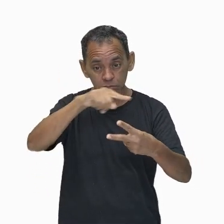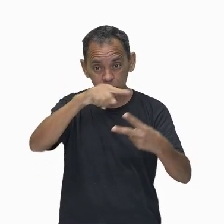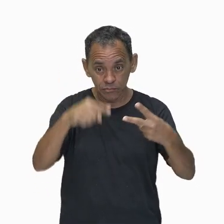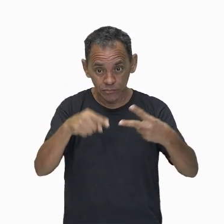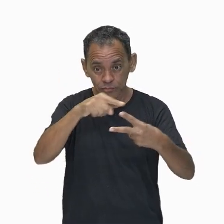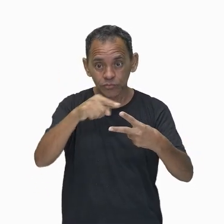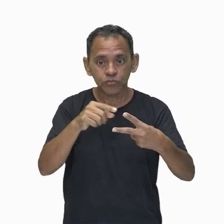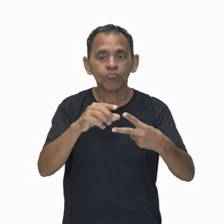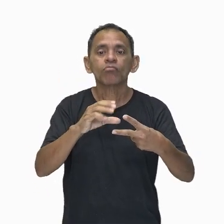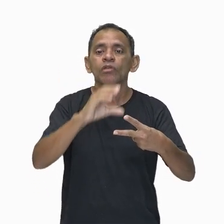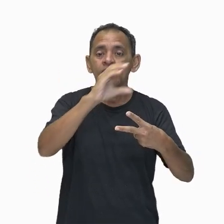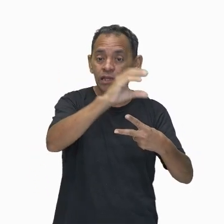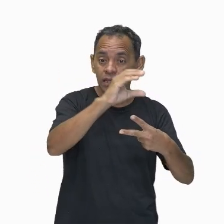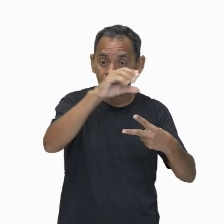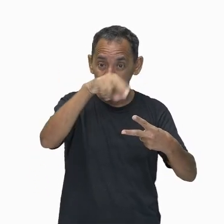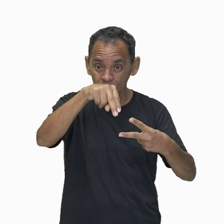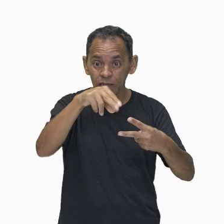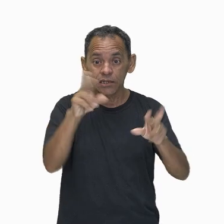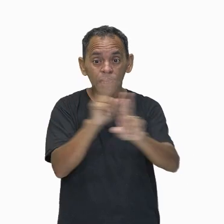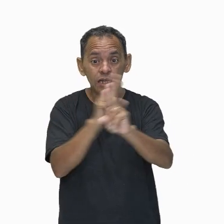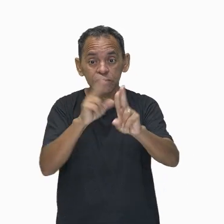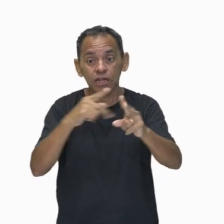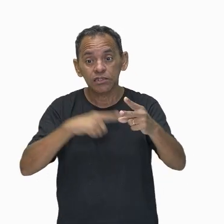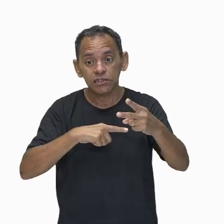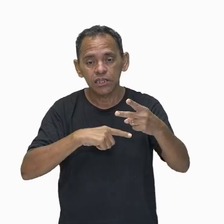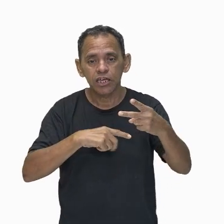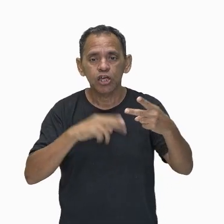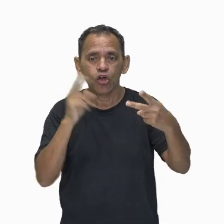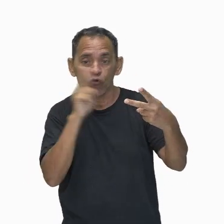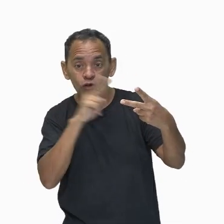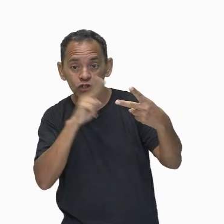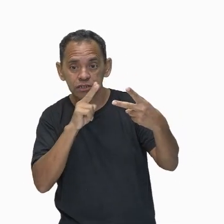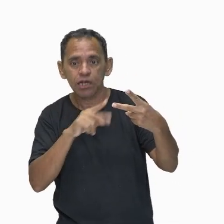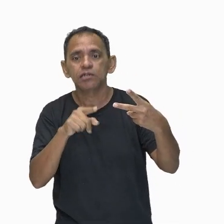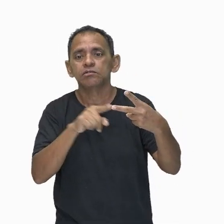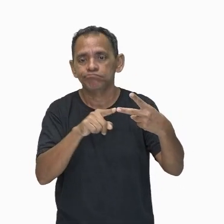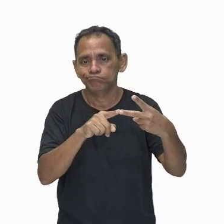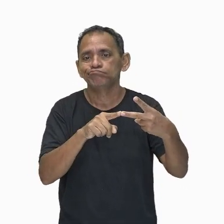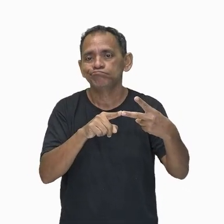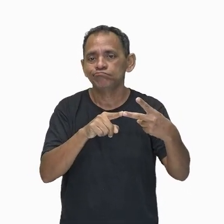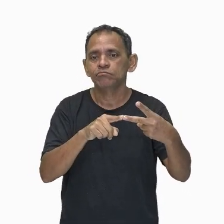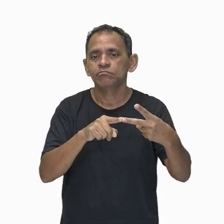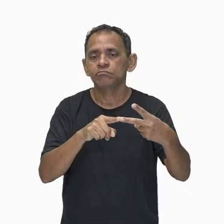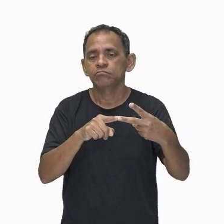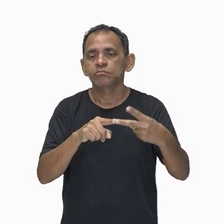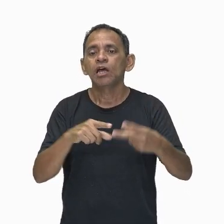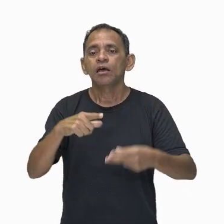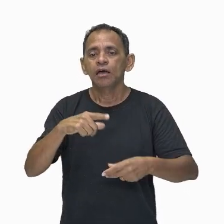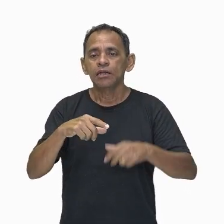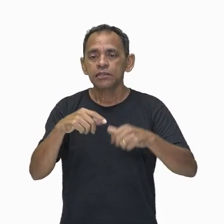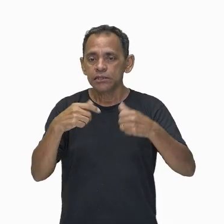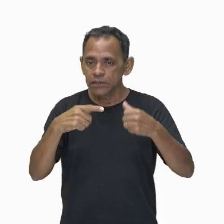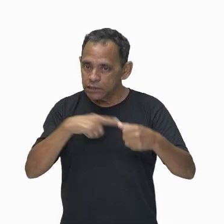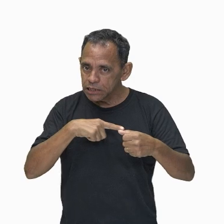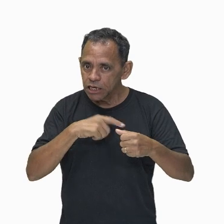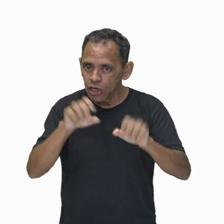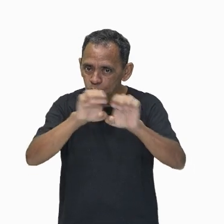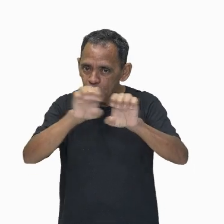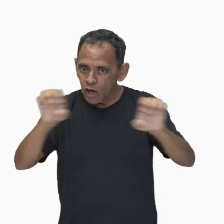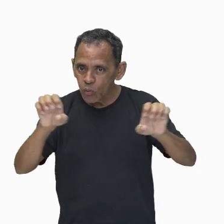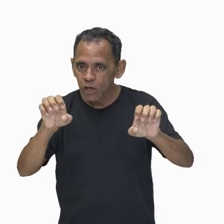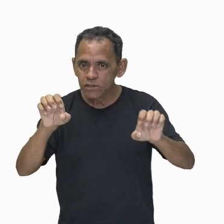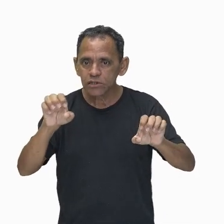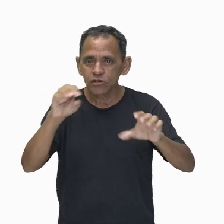energia cinética está associada a ela. E existe uma equação matemática que nós podemos calcular a energia